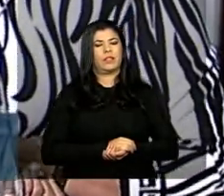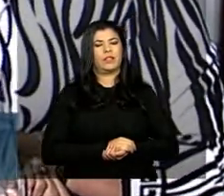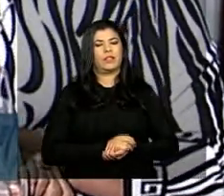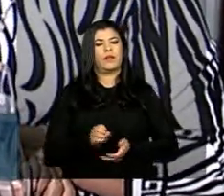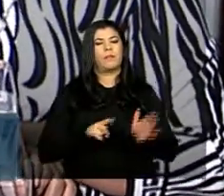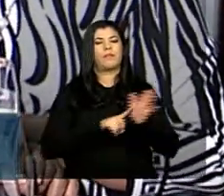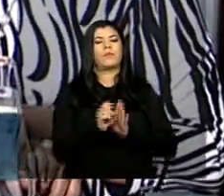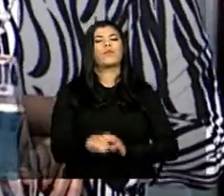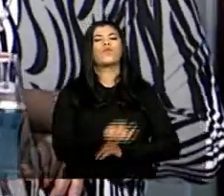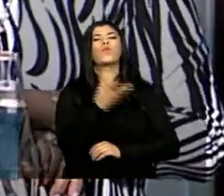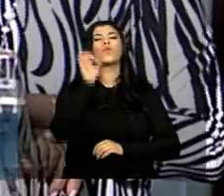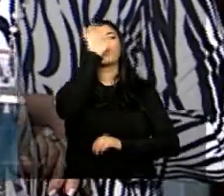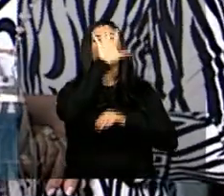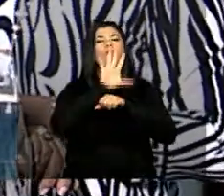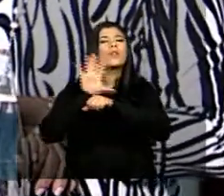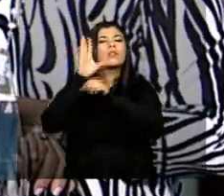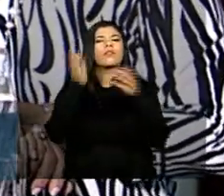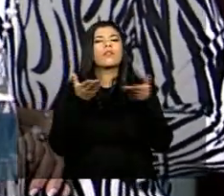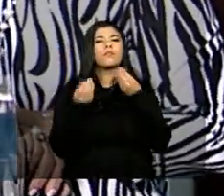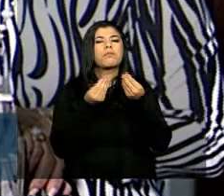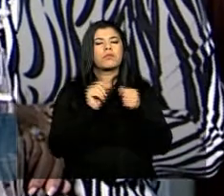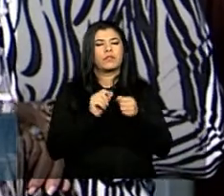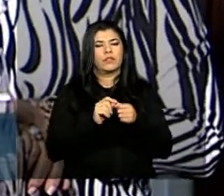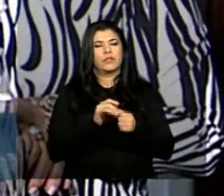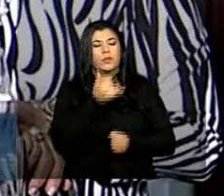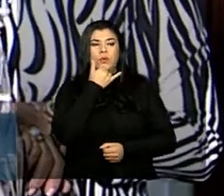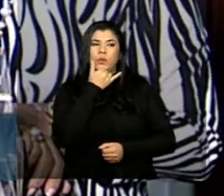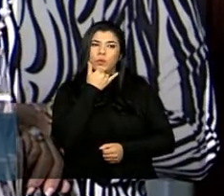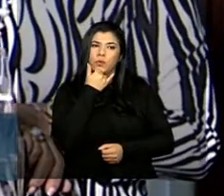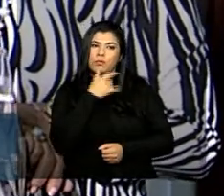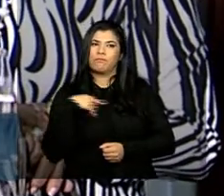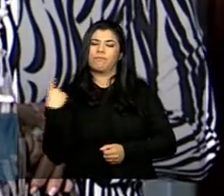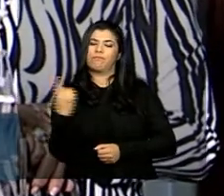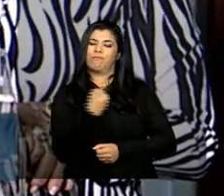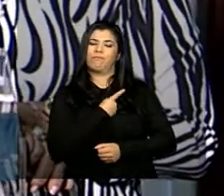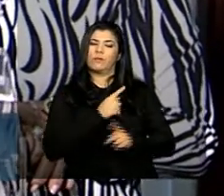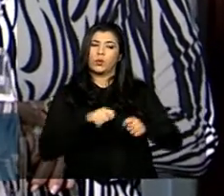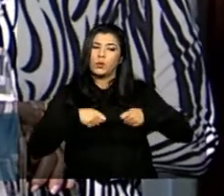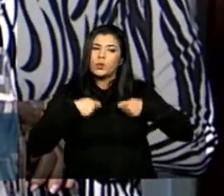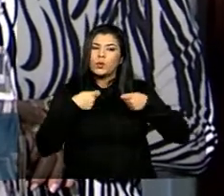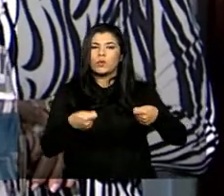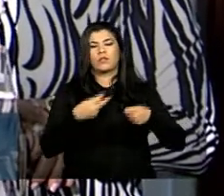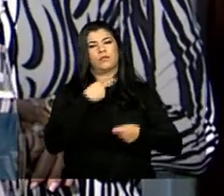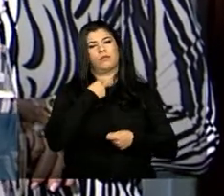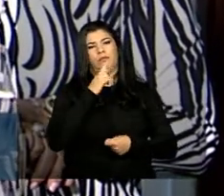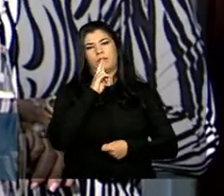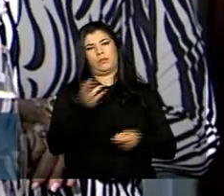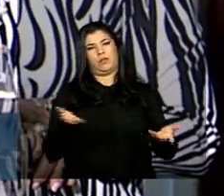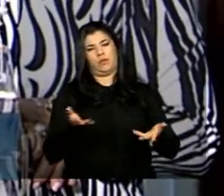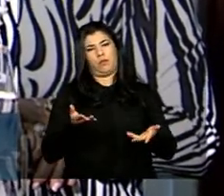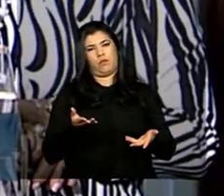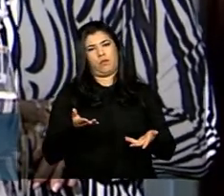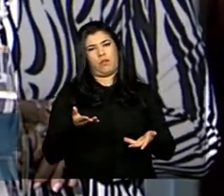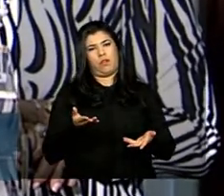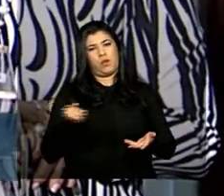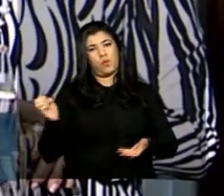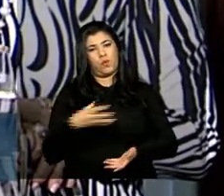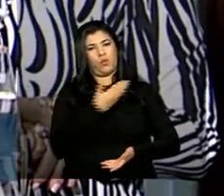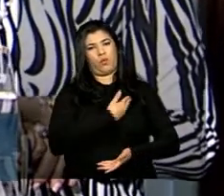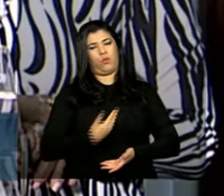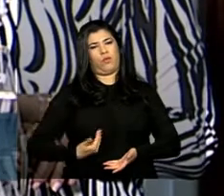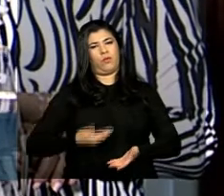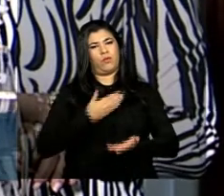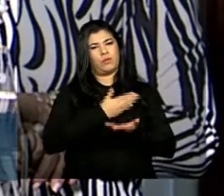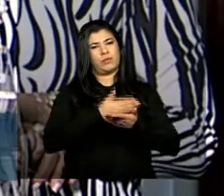eu não vou fazer esse balanço é o seguinte nós estamos fazendo um esforço enorme com eles tem novo governo é importante